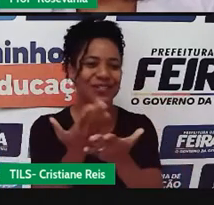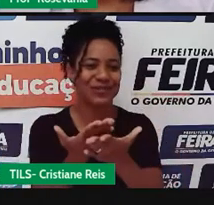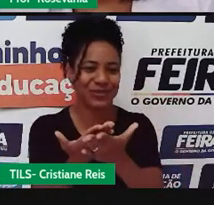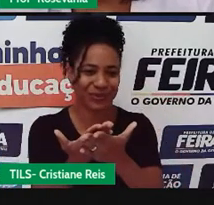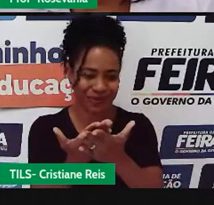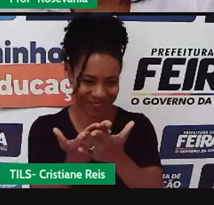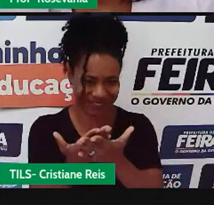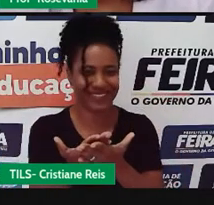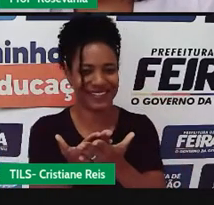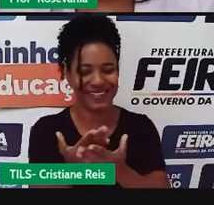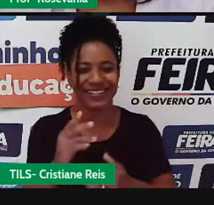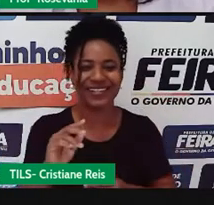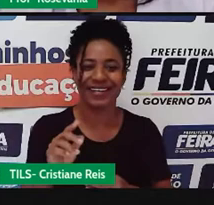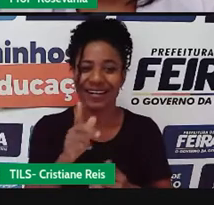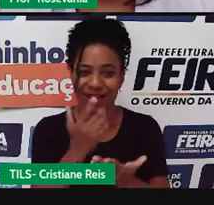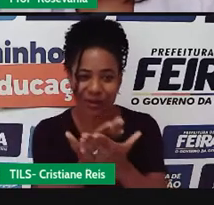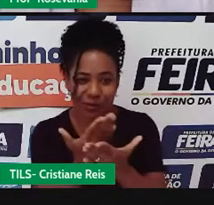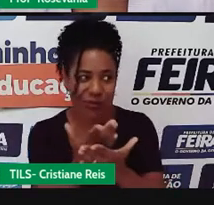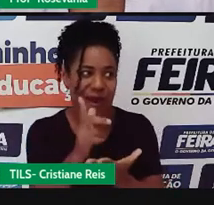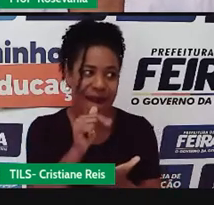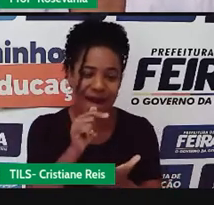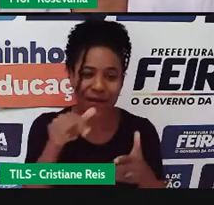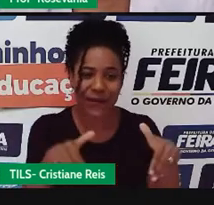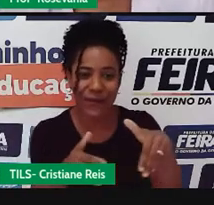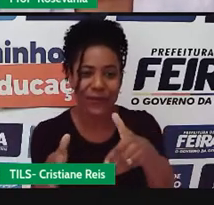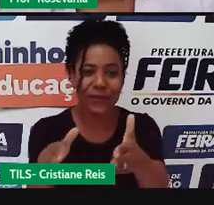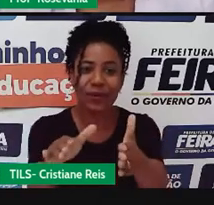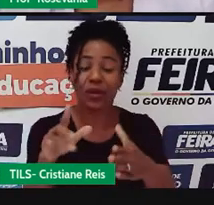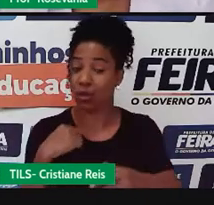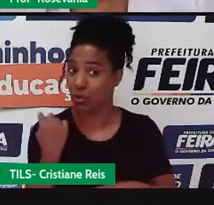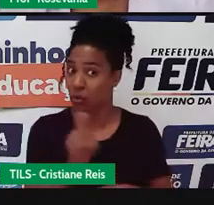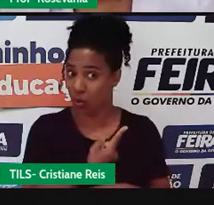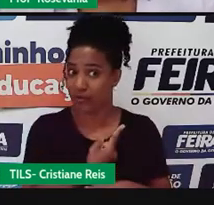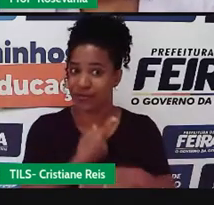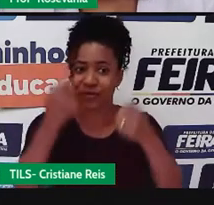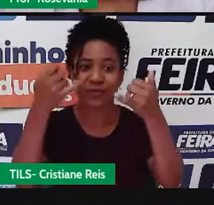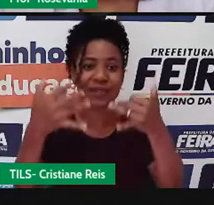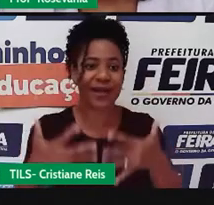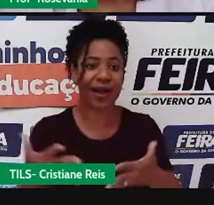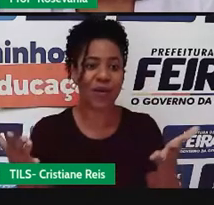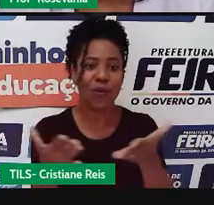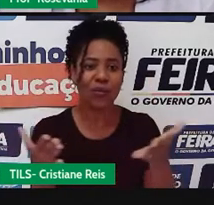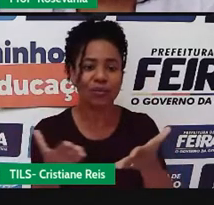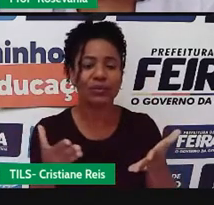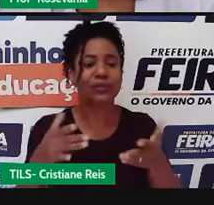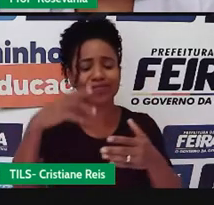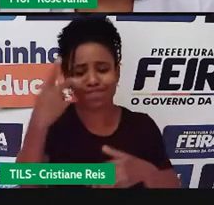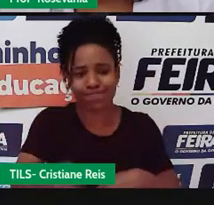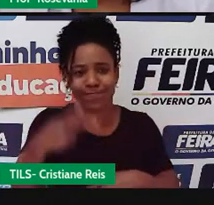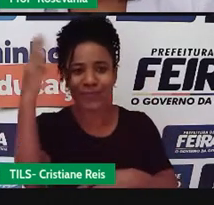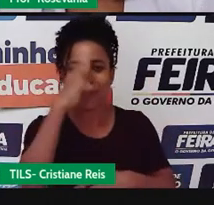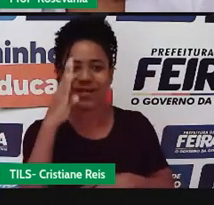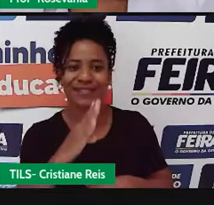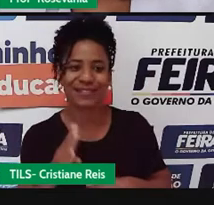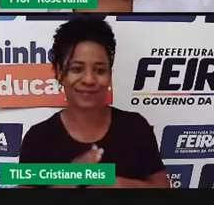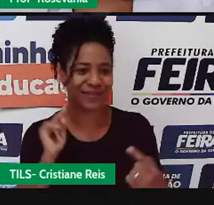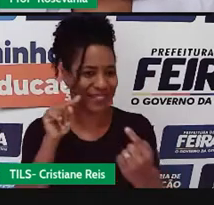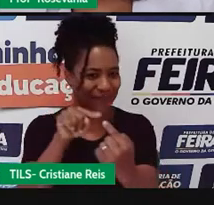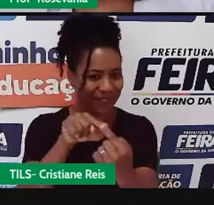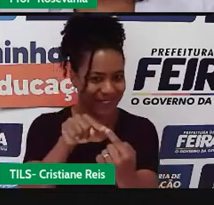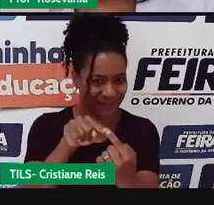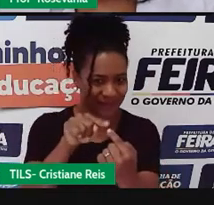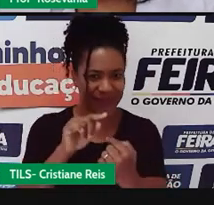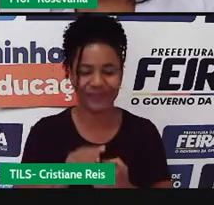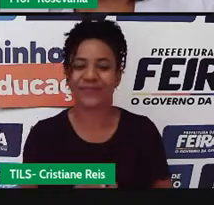hidrografia. Então, todo esse conjunto. E nós vamos falar especificamente da hidrografia do território brasileiro. Bom,